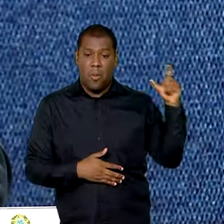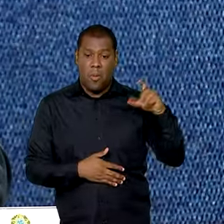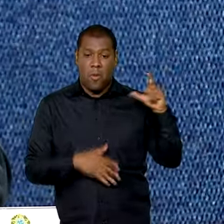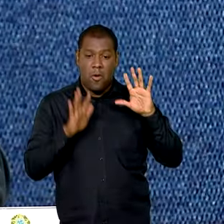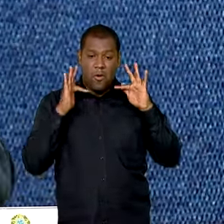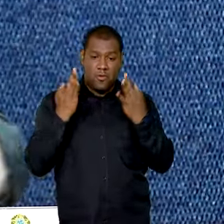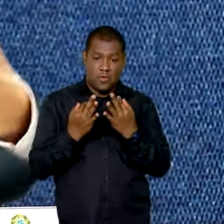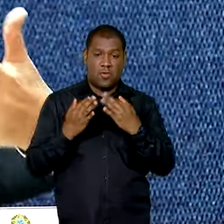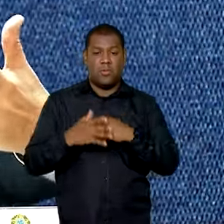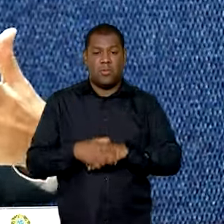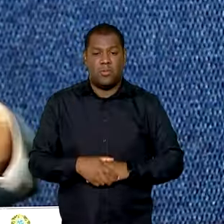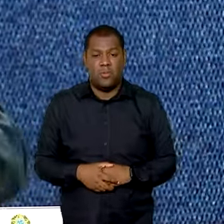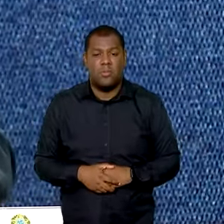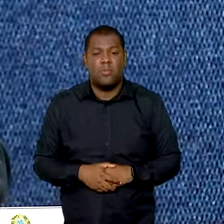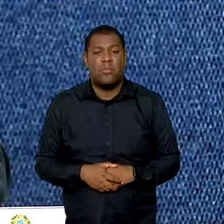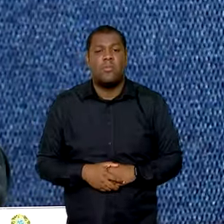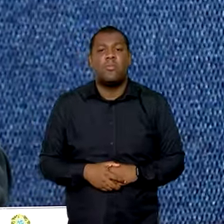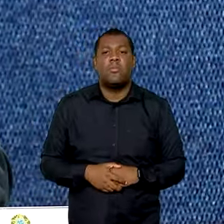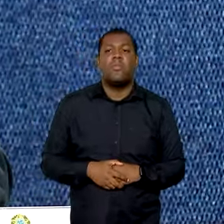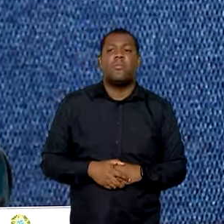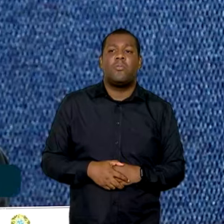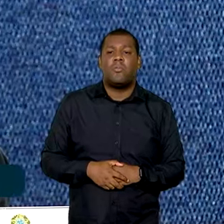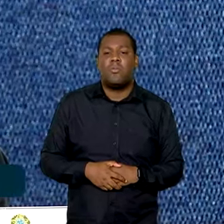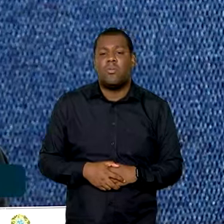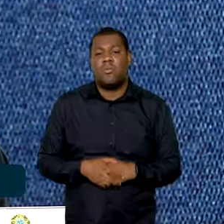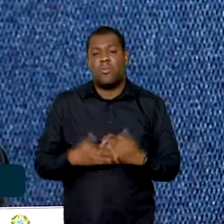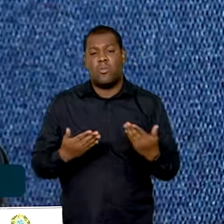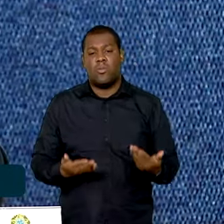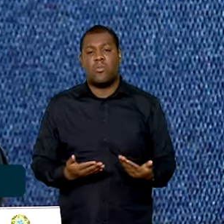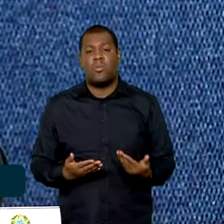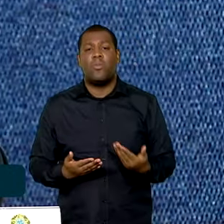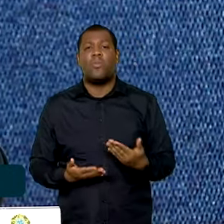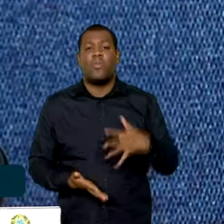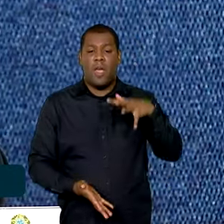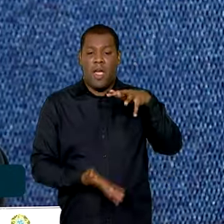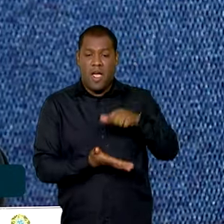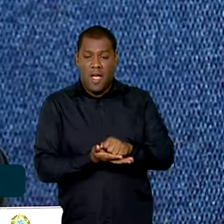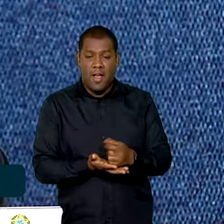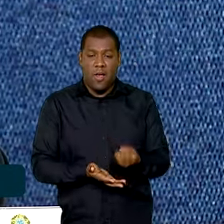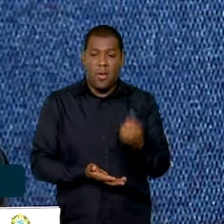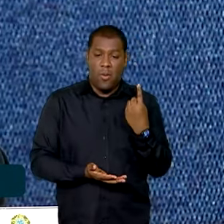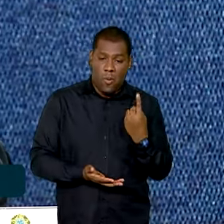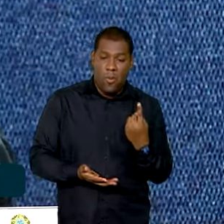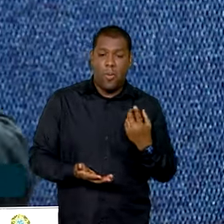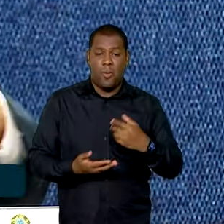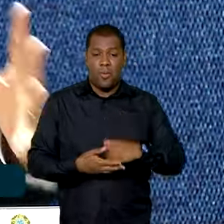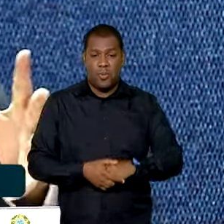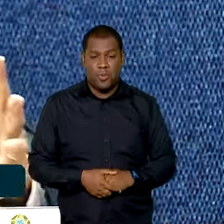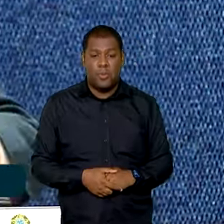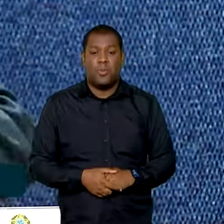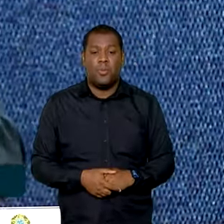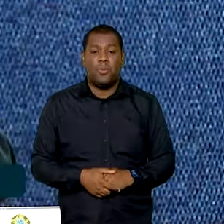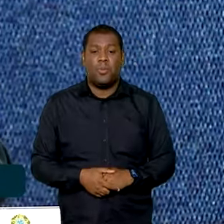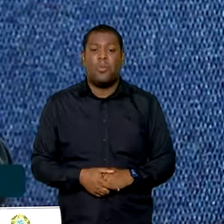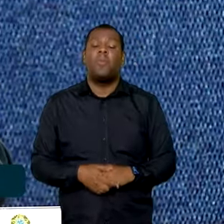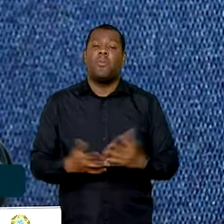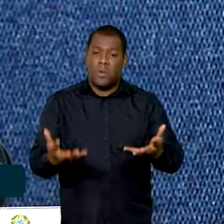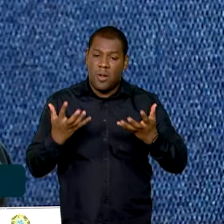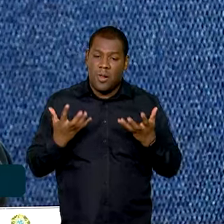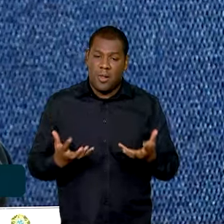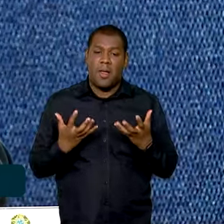a qualquer dos programas que tem como referência o Cadastro Único ou o Bolsa Família? Nós queremos